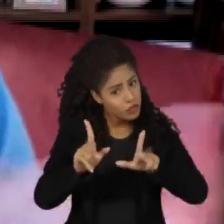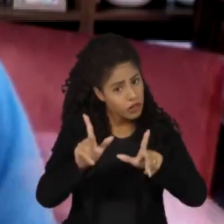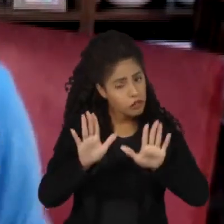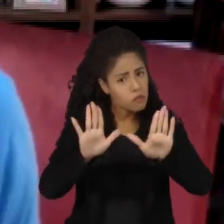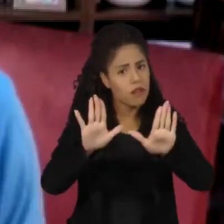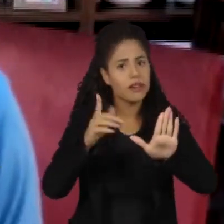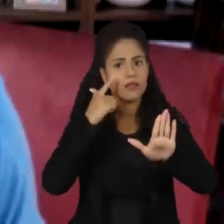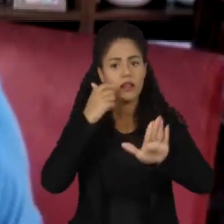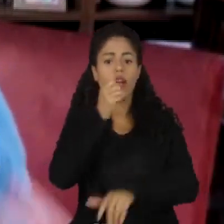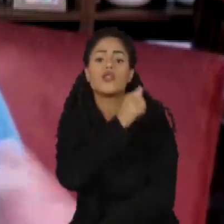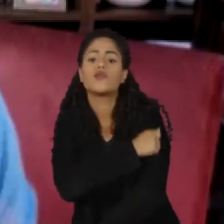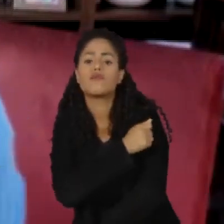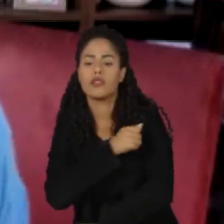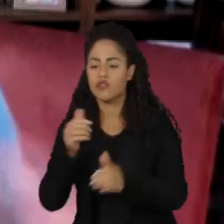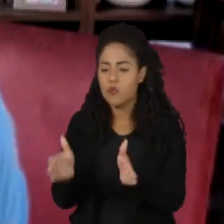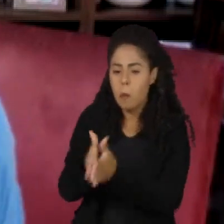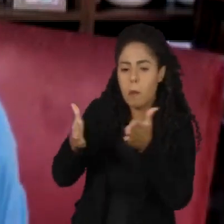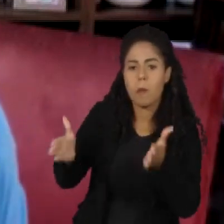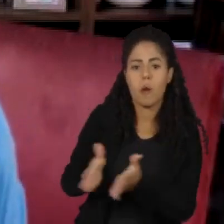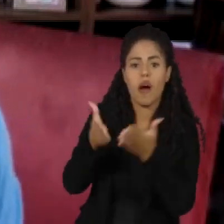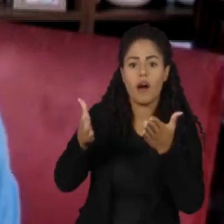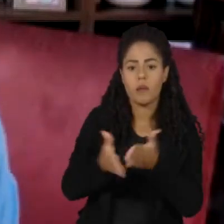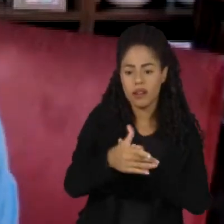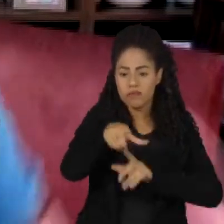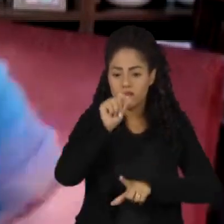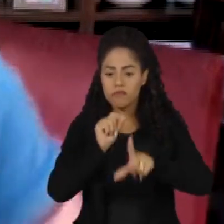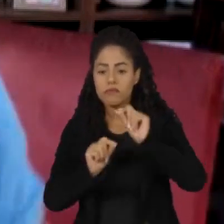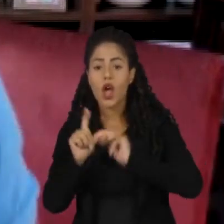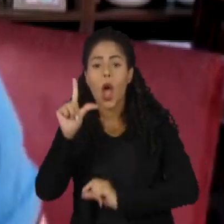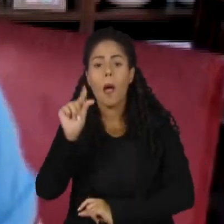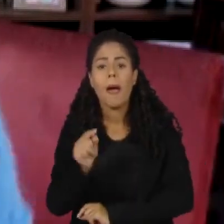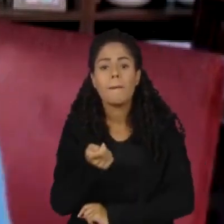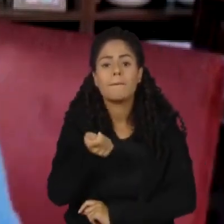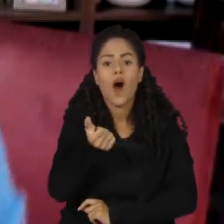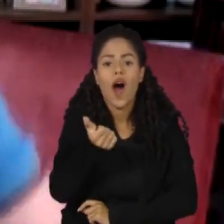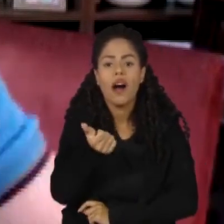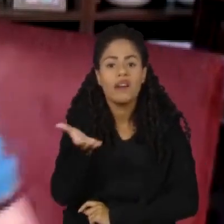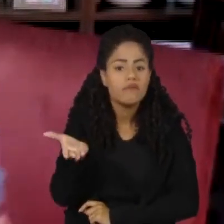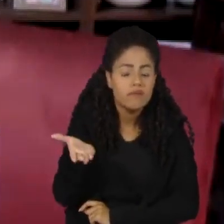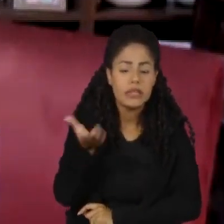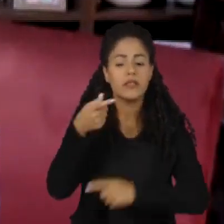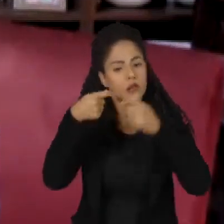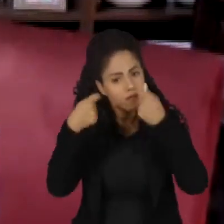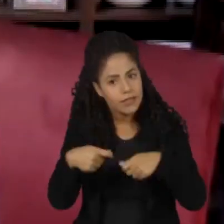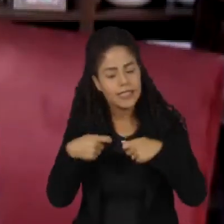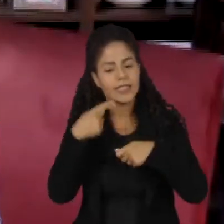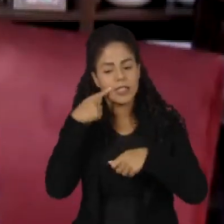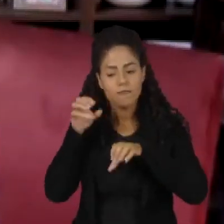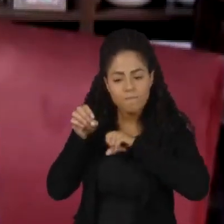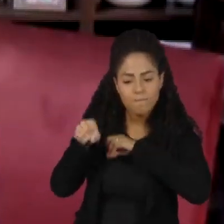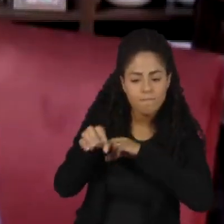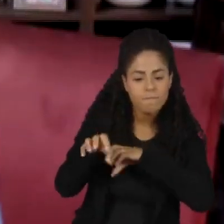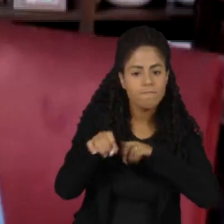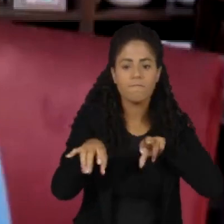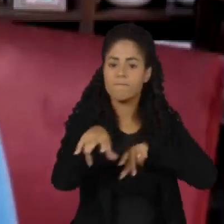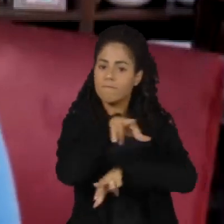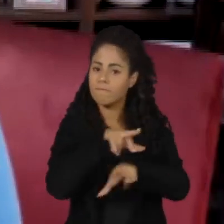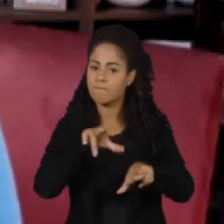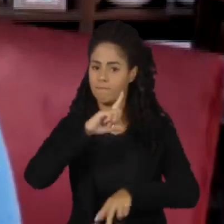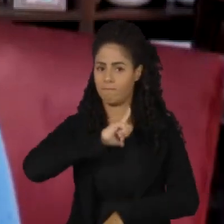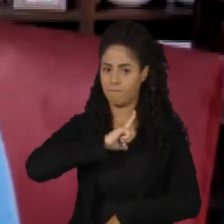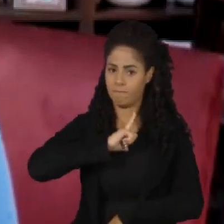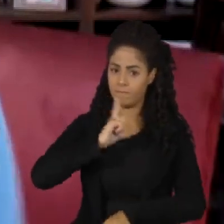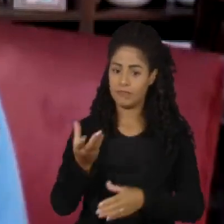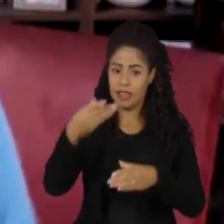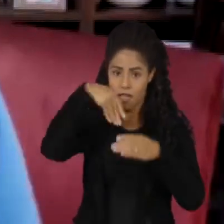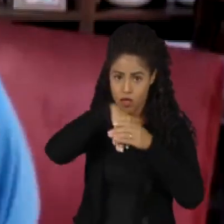Então, o estudante mais pobre tem menos oferta de itinerário. Corrigir esse problema, você precisa de fato lidar com a variável de falta de infraestrutura